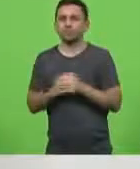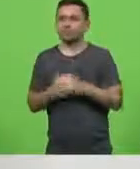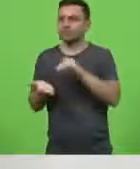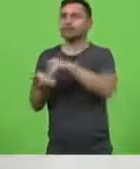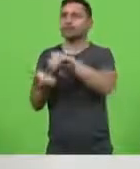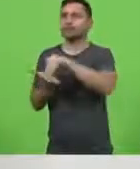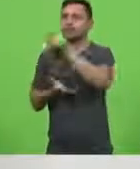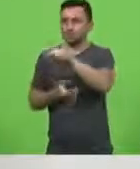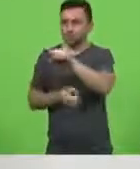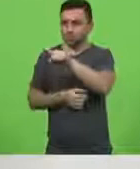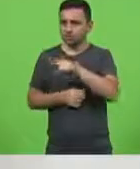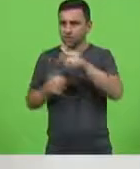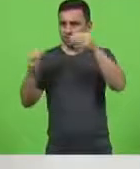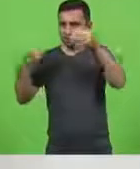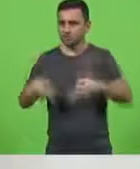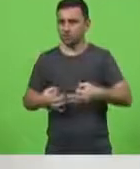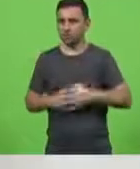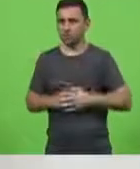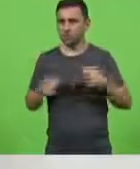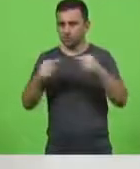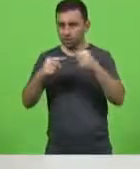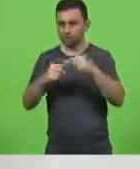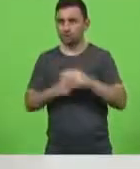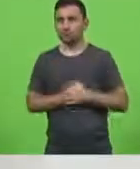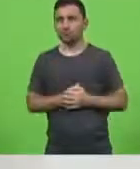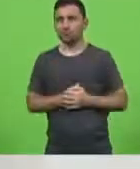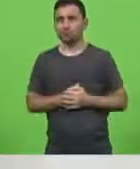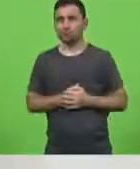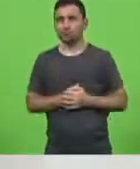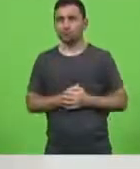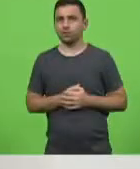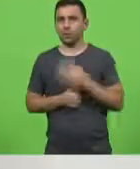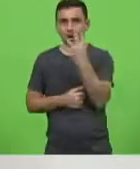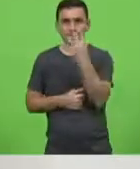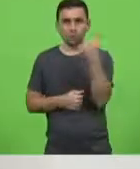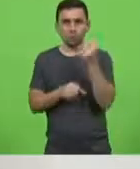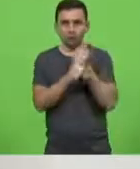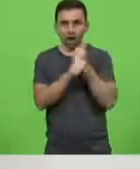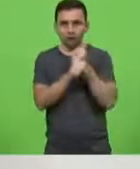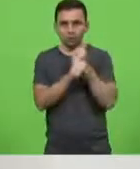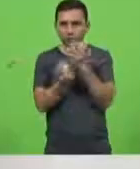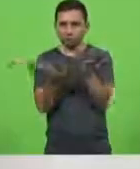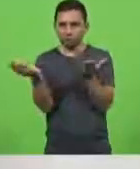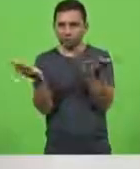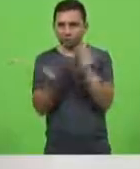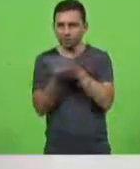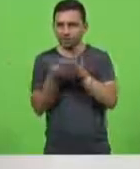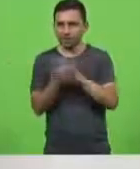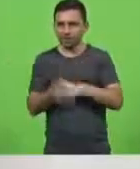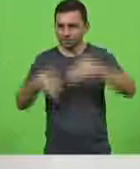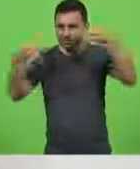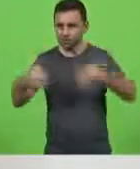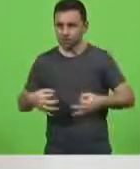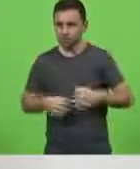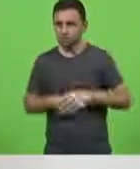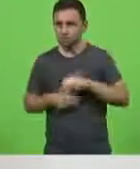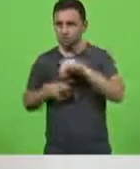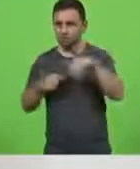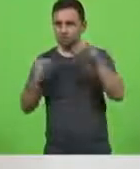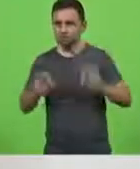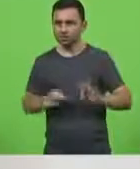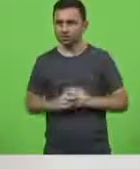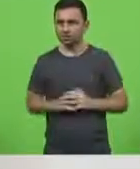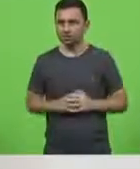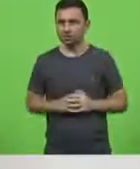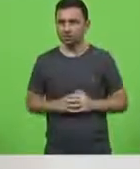o senhor acha moral isso? o senhor acha moral? 41 anos sem licitação? senhor acha moral? acha correto? ainda pode